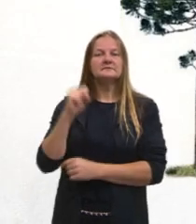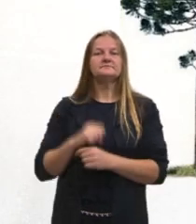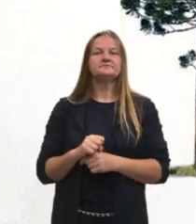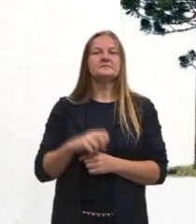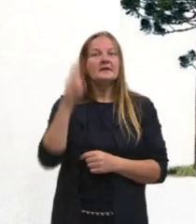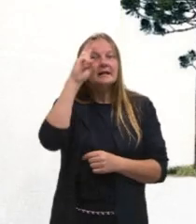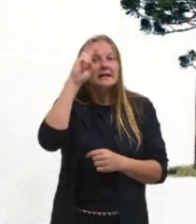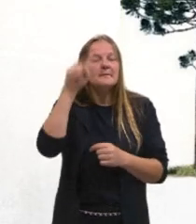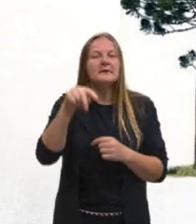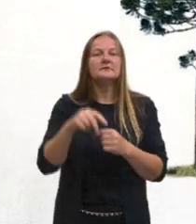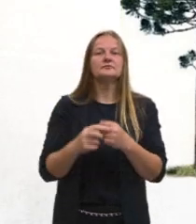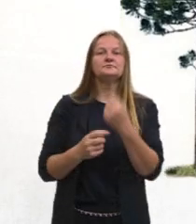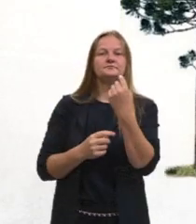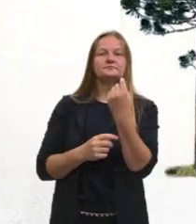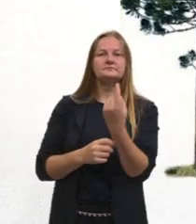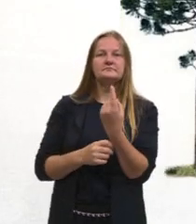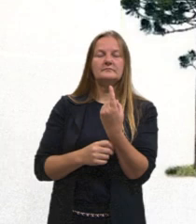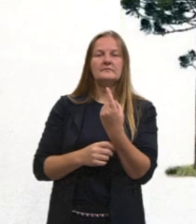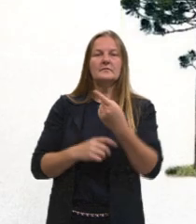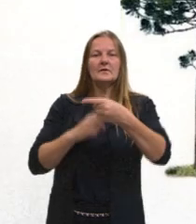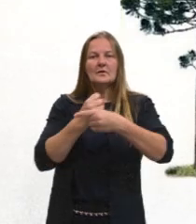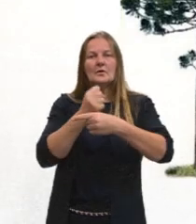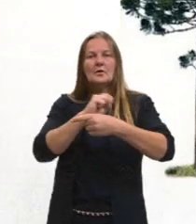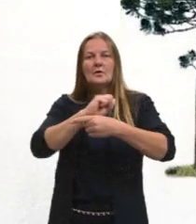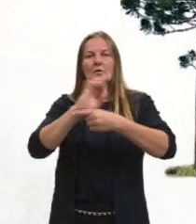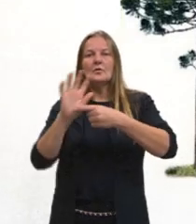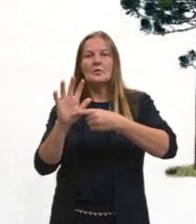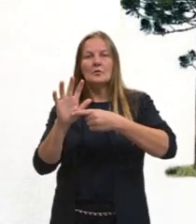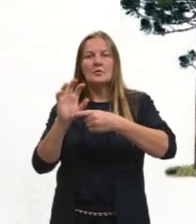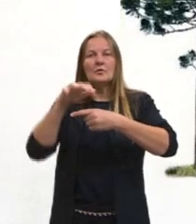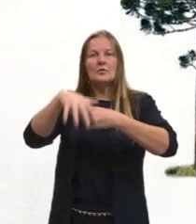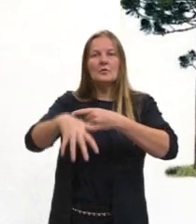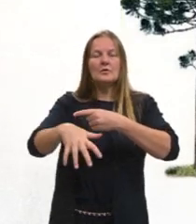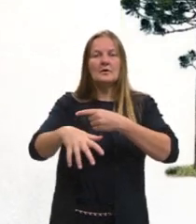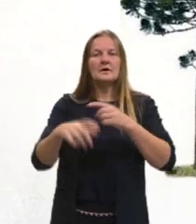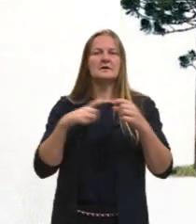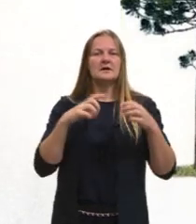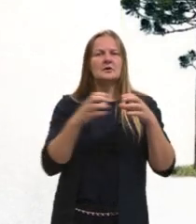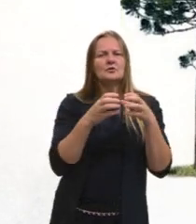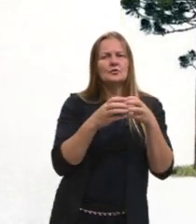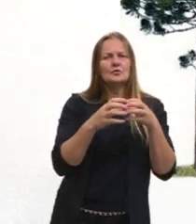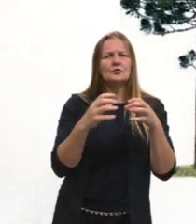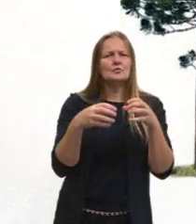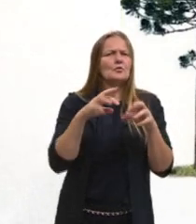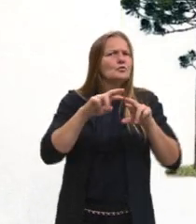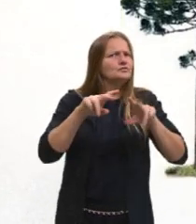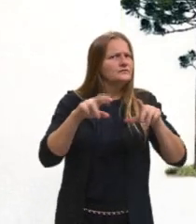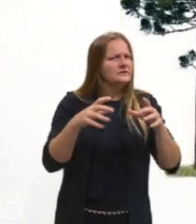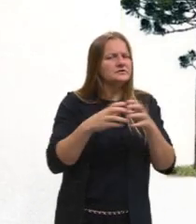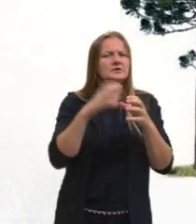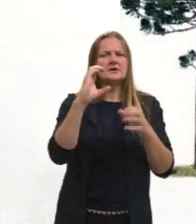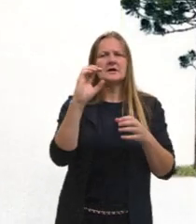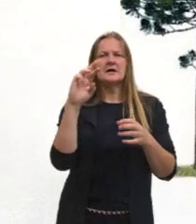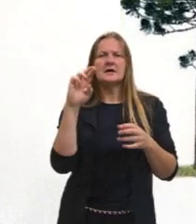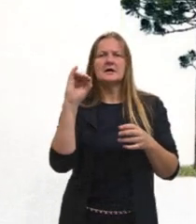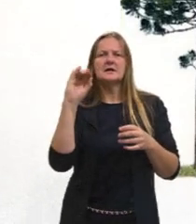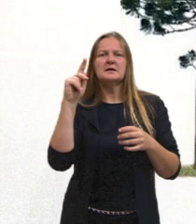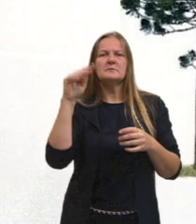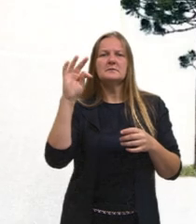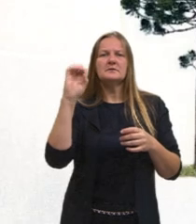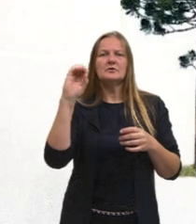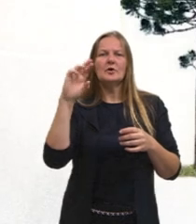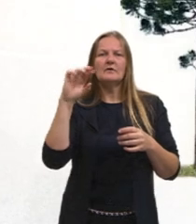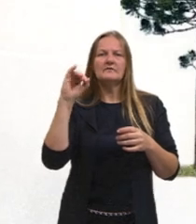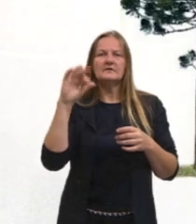pteridófitas fazem parte de um grupo maior que se chama criptógamas, que são plantas que não possuem semente